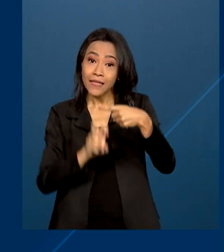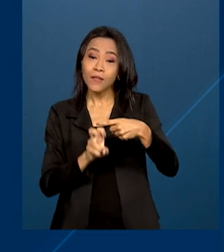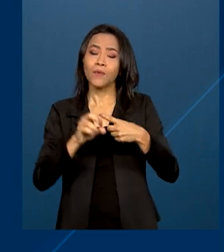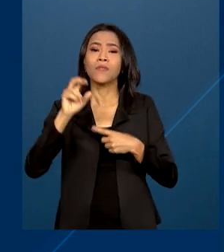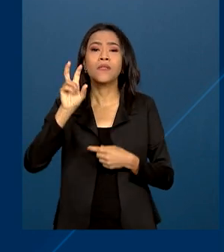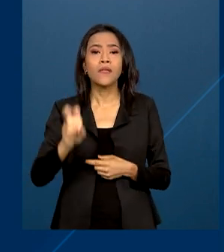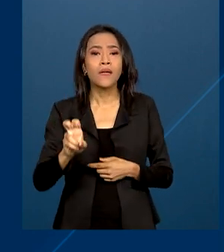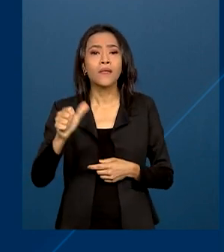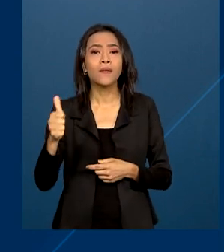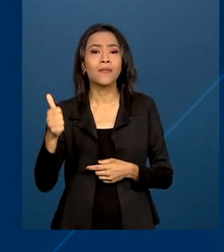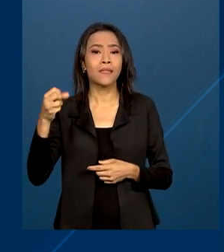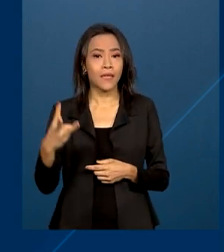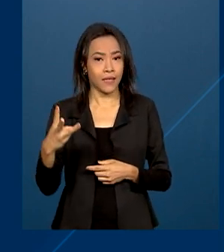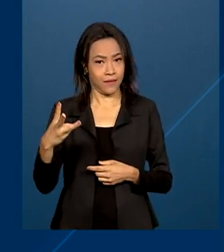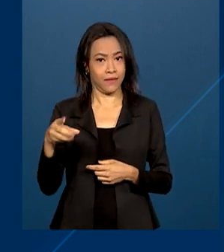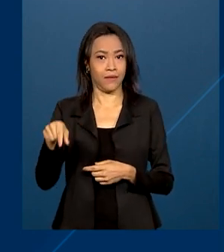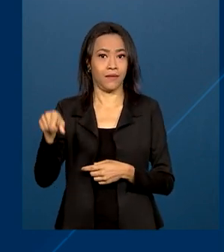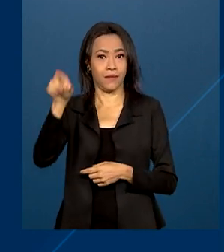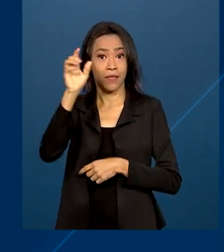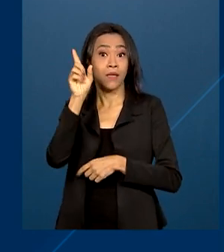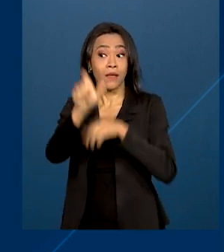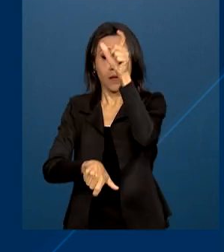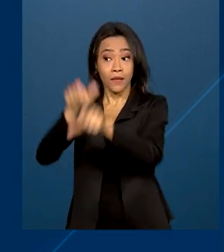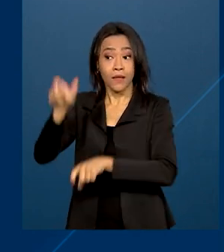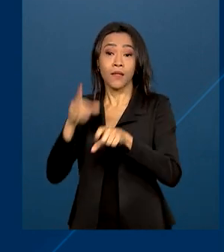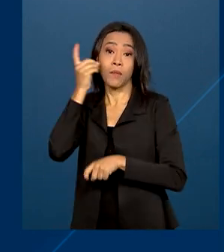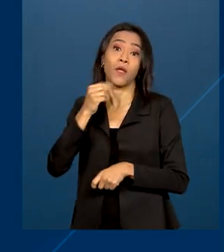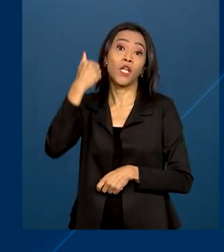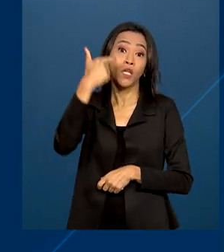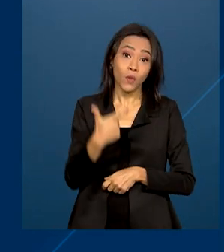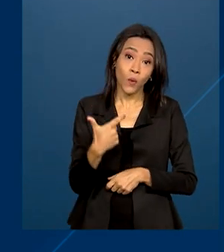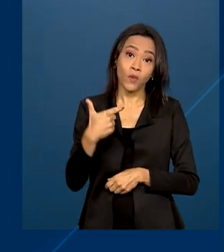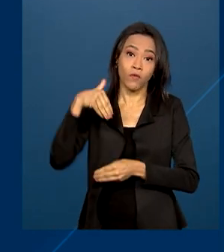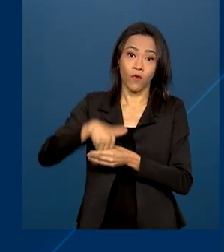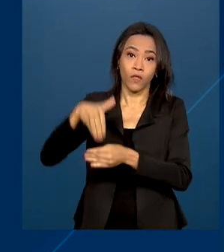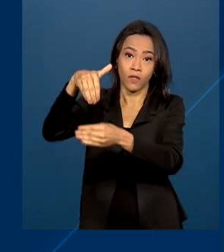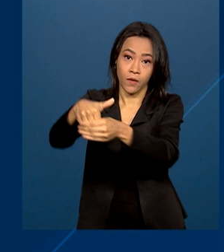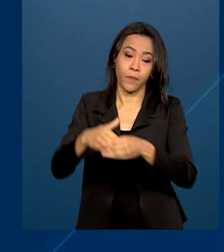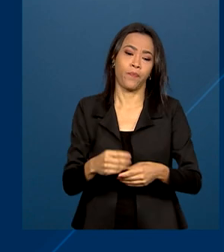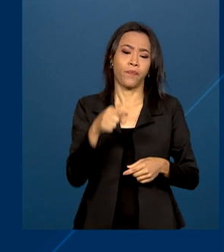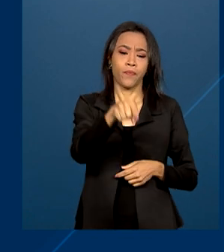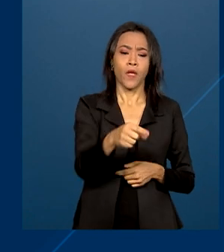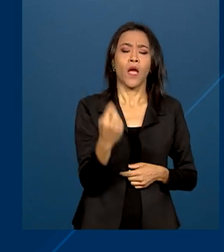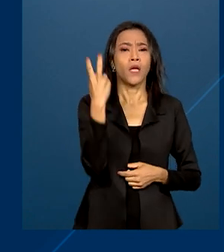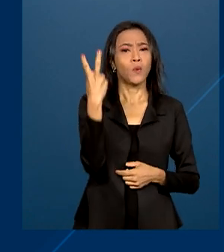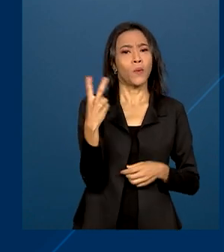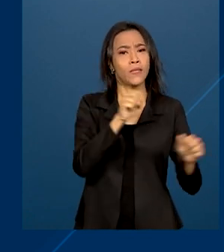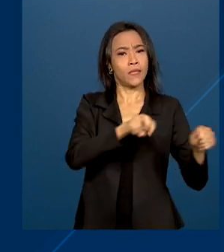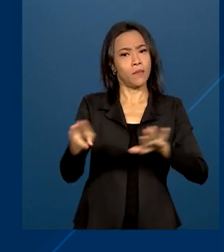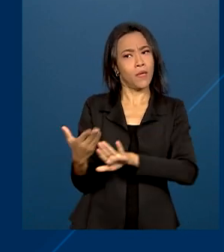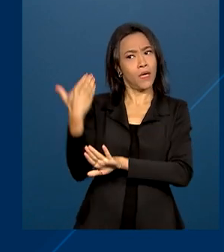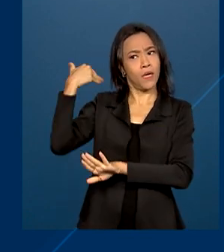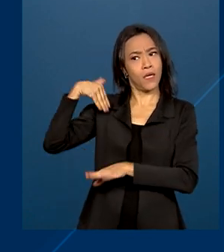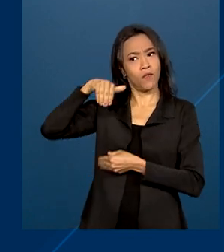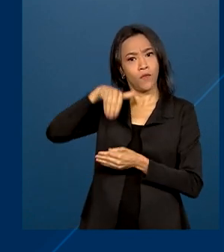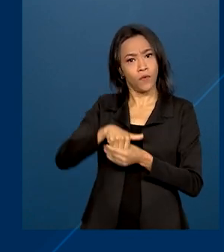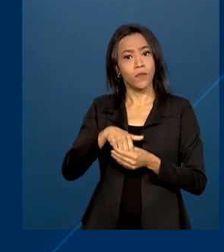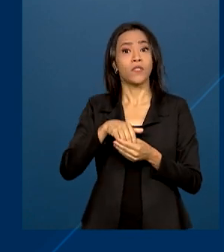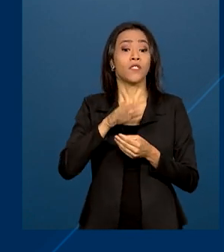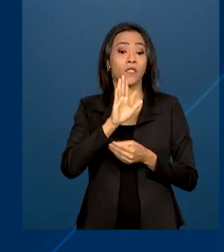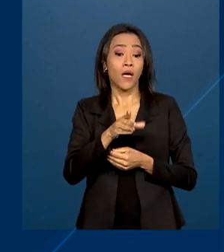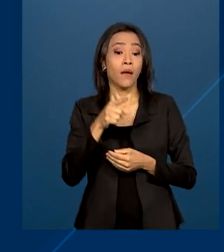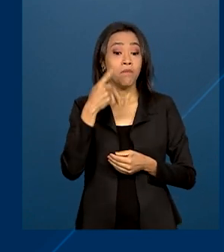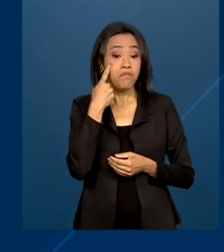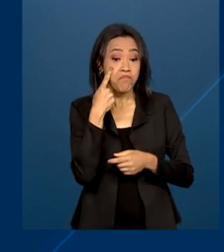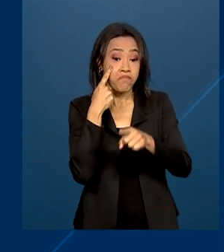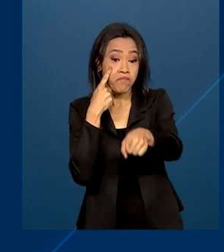deputados, em dois turnos de votação. O texto, aprovado há duas semanas pelos senadores, prevê que os recursos